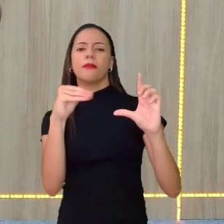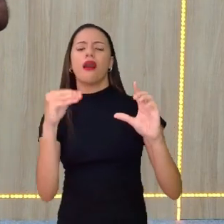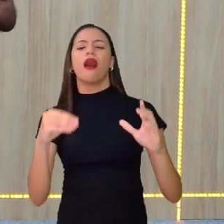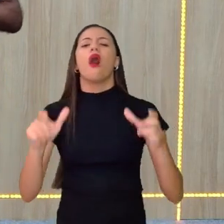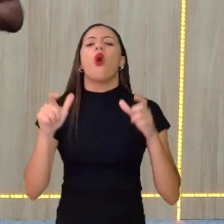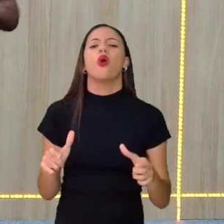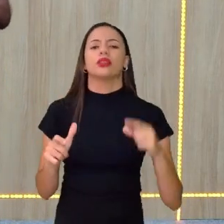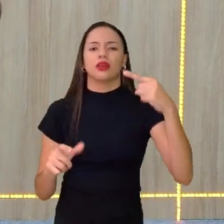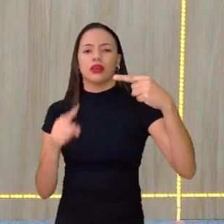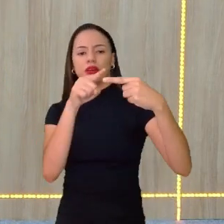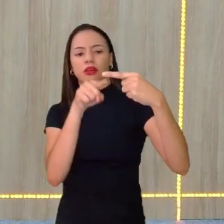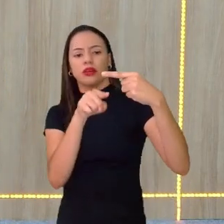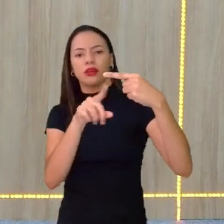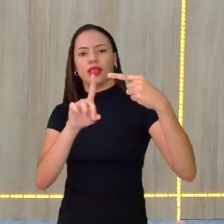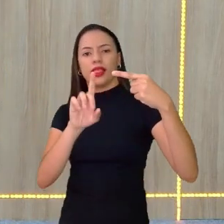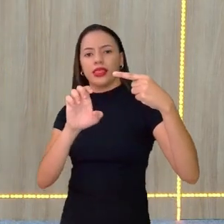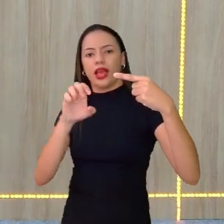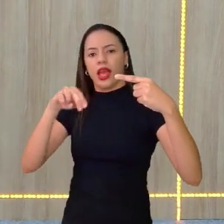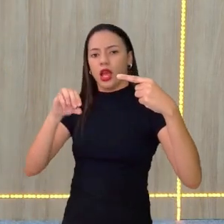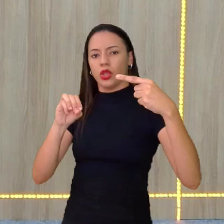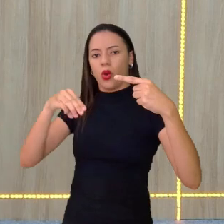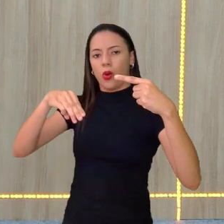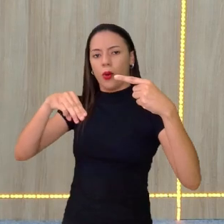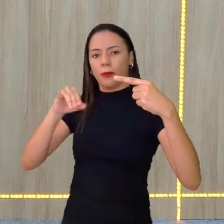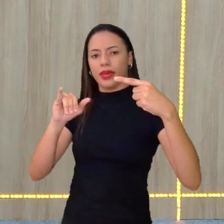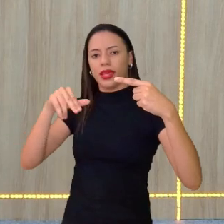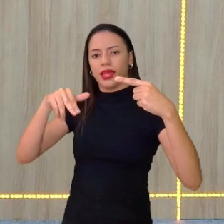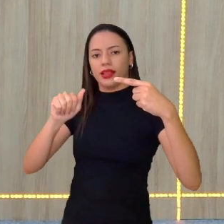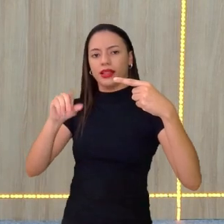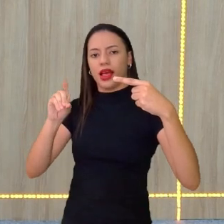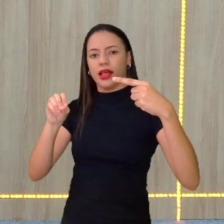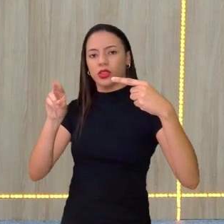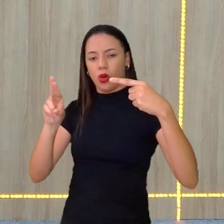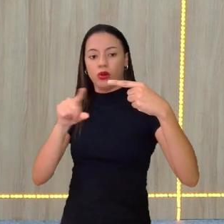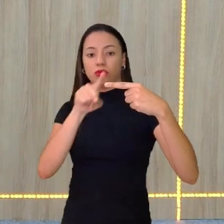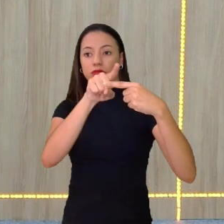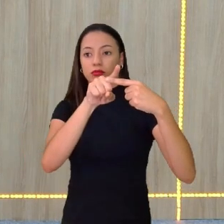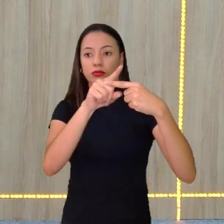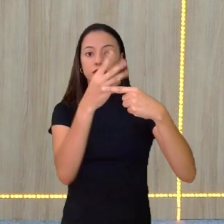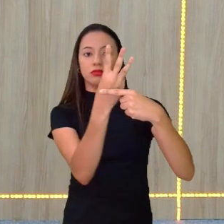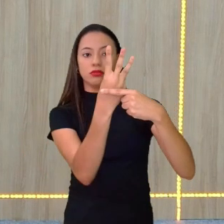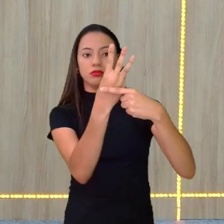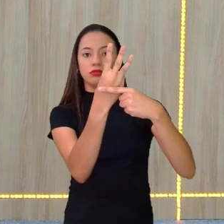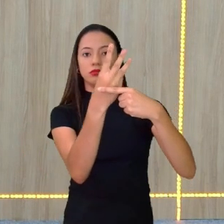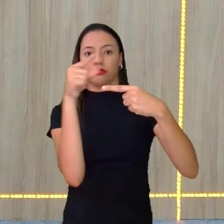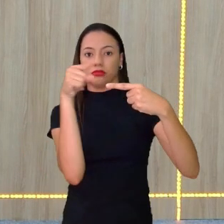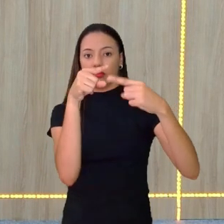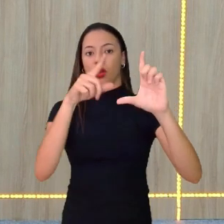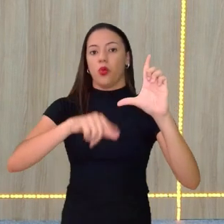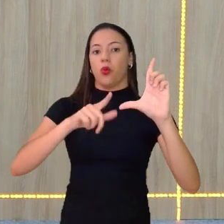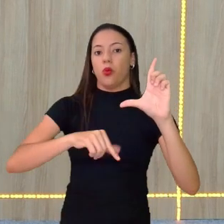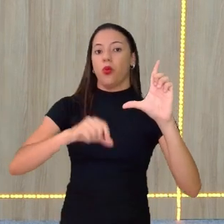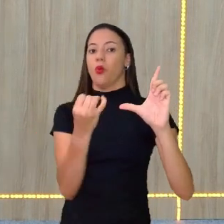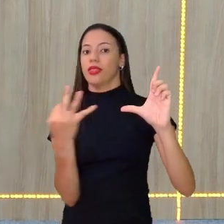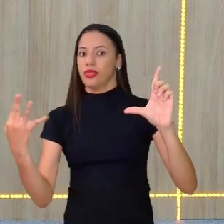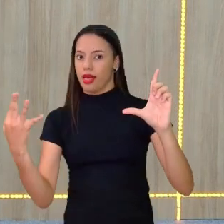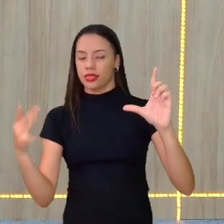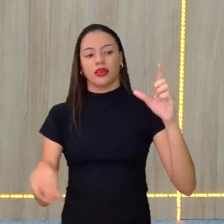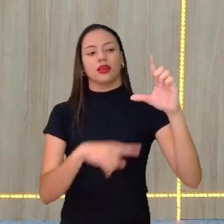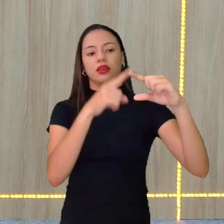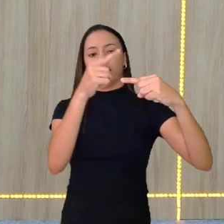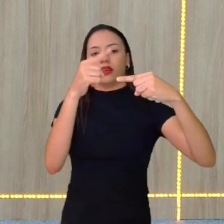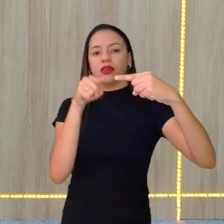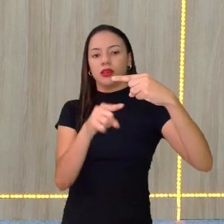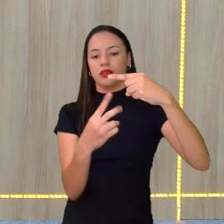Não esquece disso, tá bom? Então, em cima, a quantidade de letras que tem, ó. Um, dois, três fatorial. E embaixo, aí a